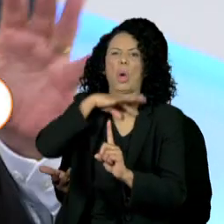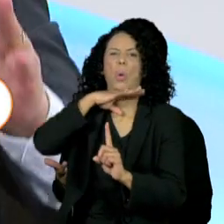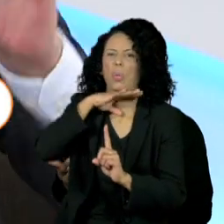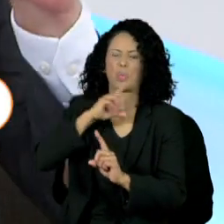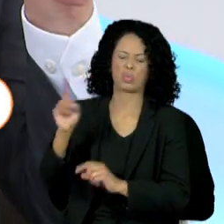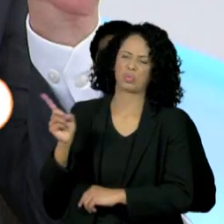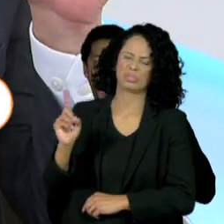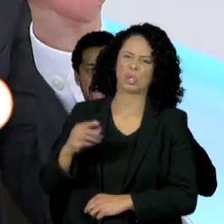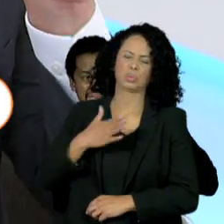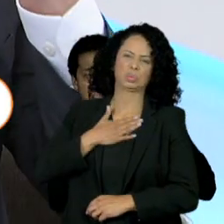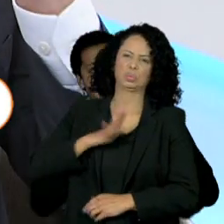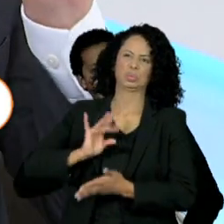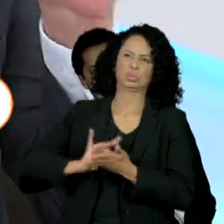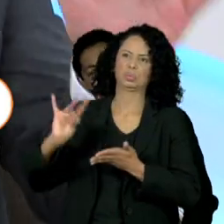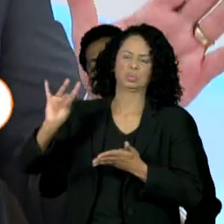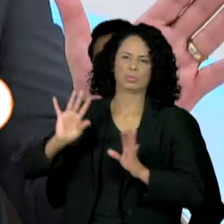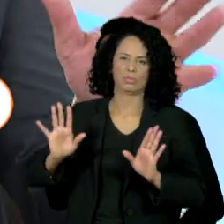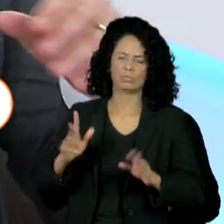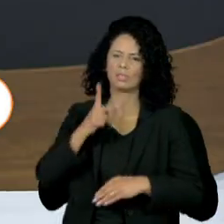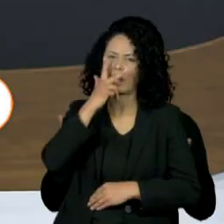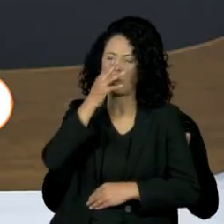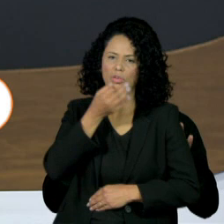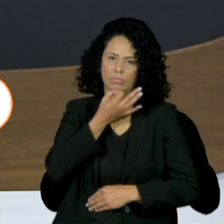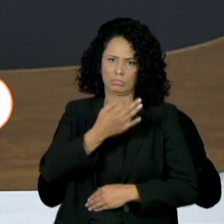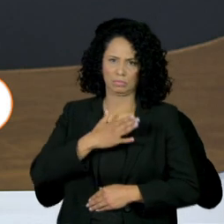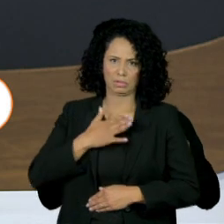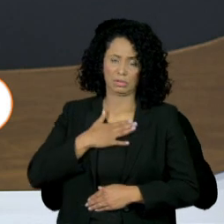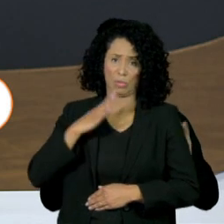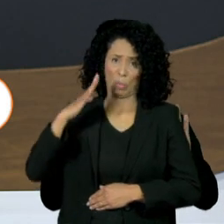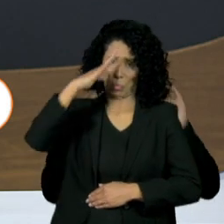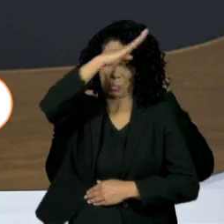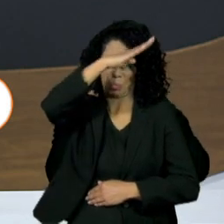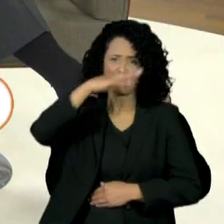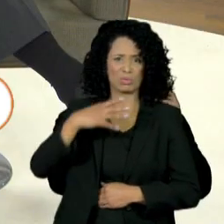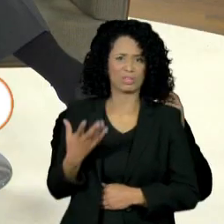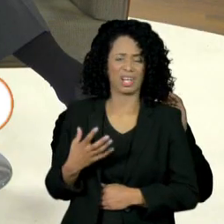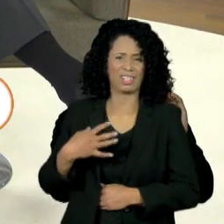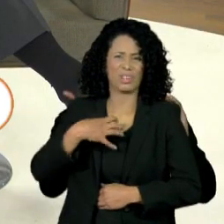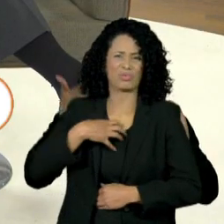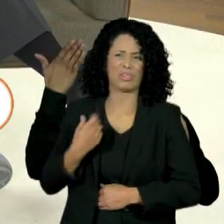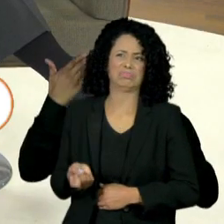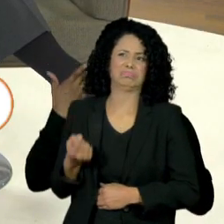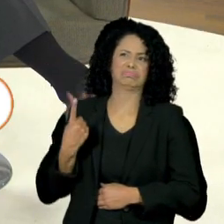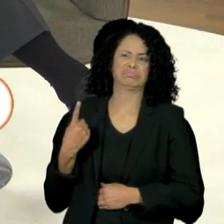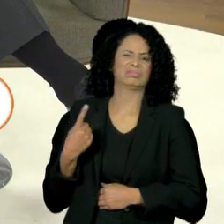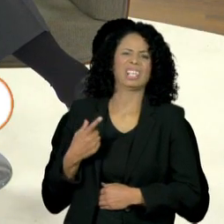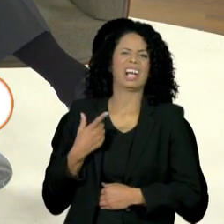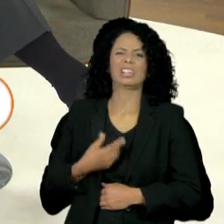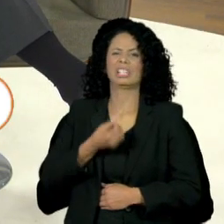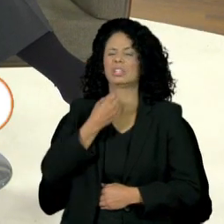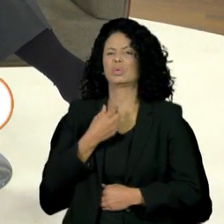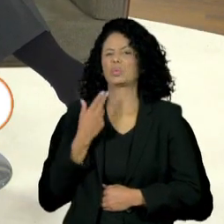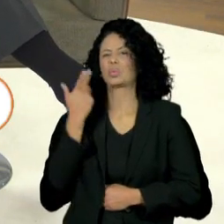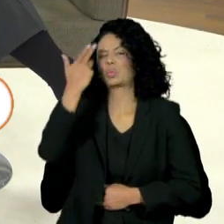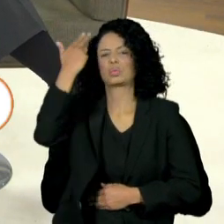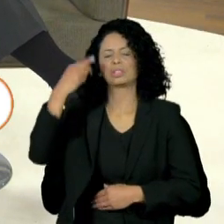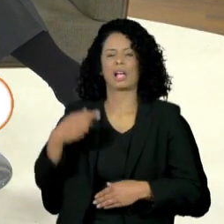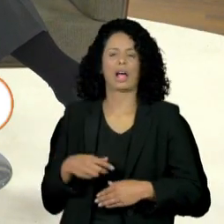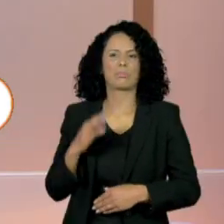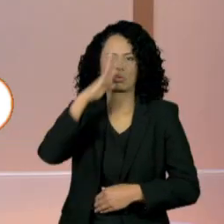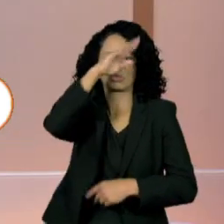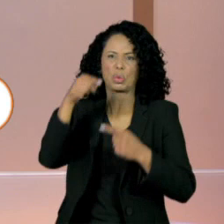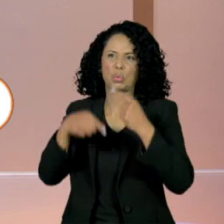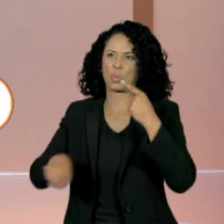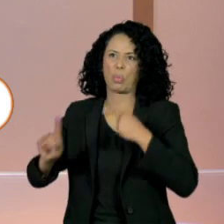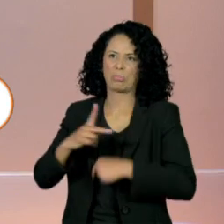ódios. Eu acho que ele é uma pessoa com as qualidades que ele teve lá e sempre achei que ele era despreparado para exercer a presidência da República e continuou achando.